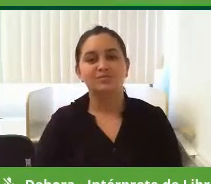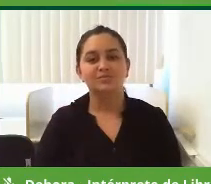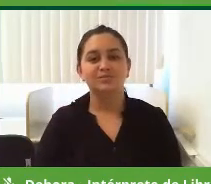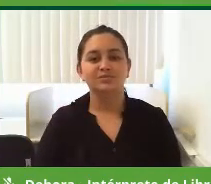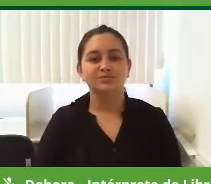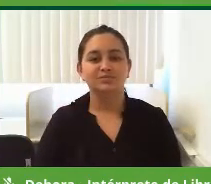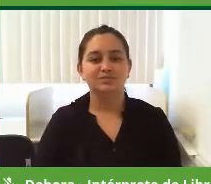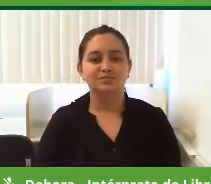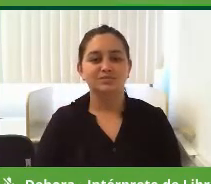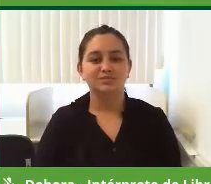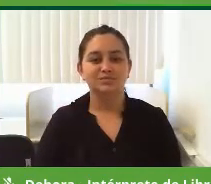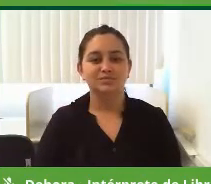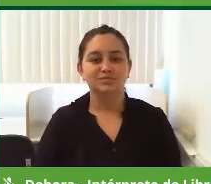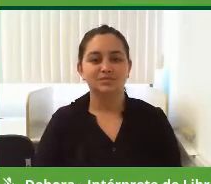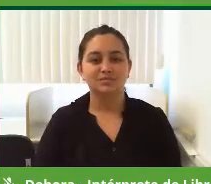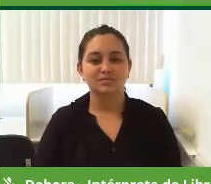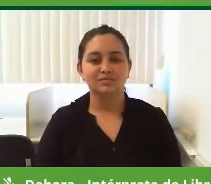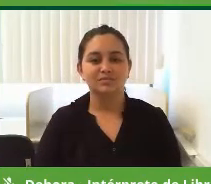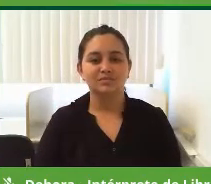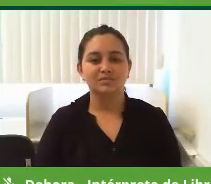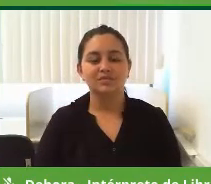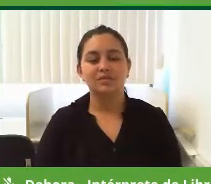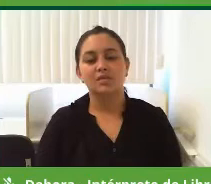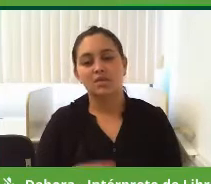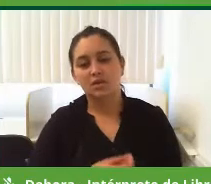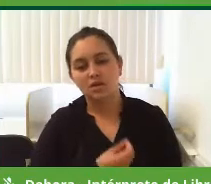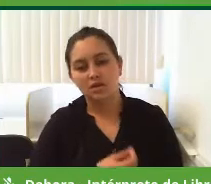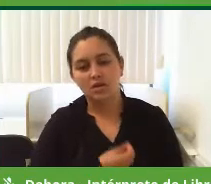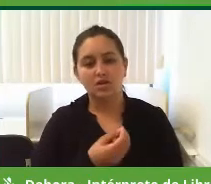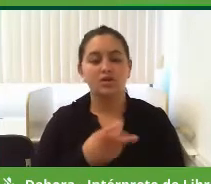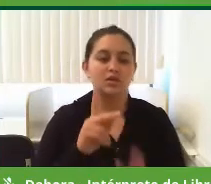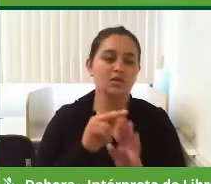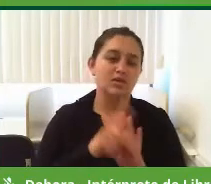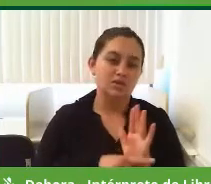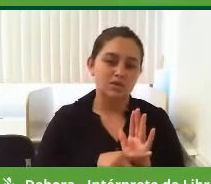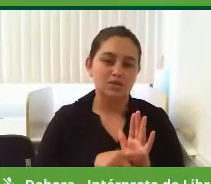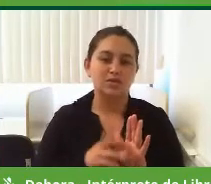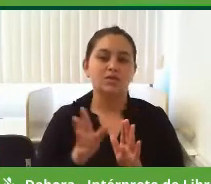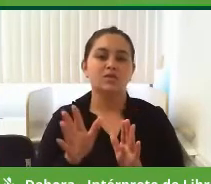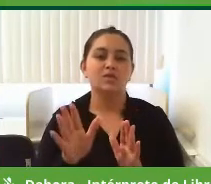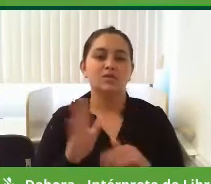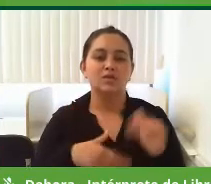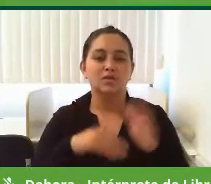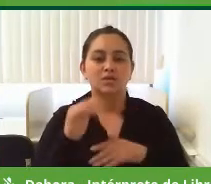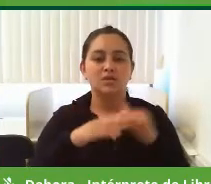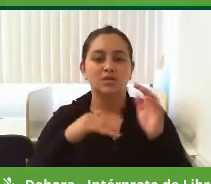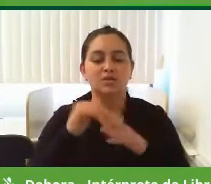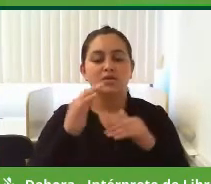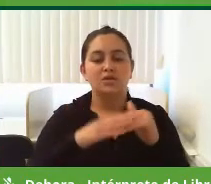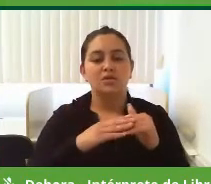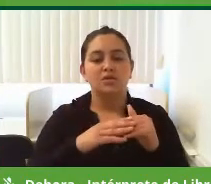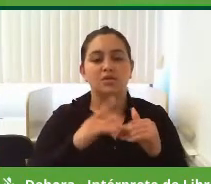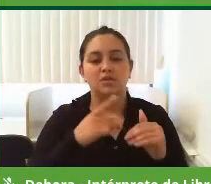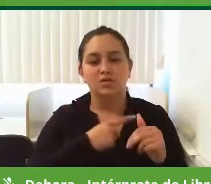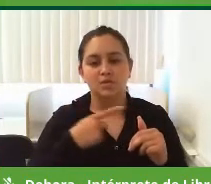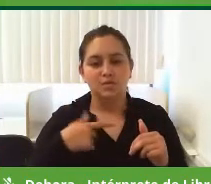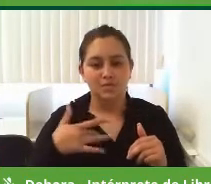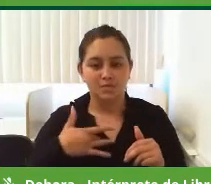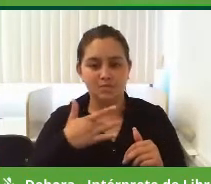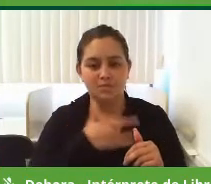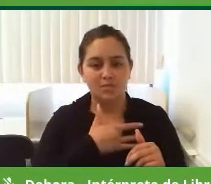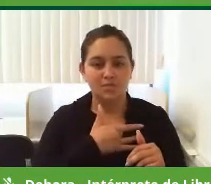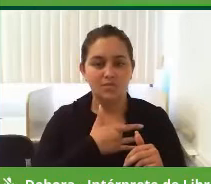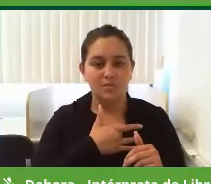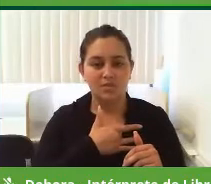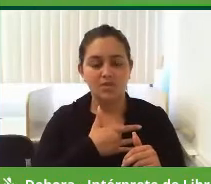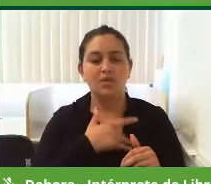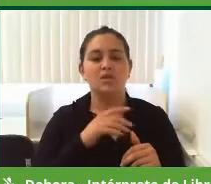Há projeto, existe projeto para a construção de um posto de saúde no bairro Xirã e reforma do posto de